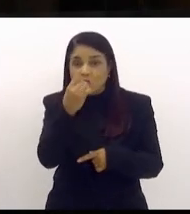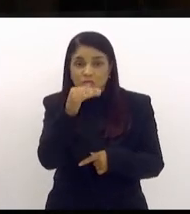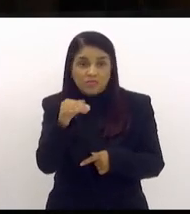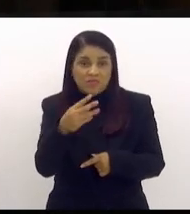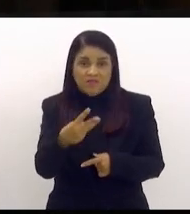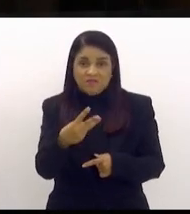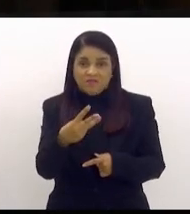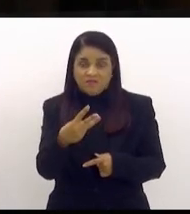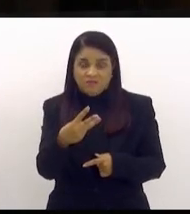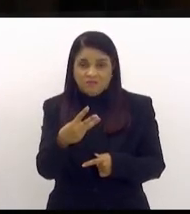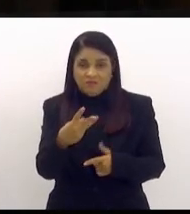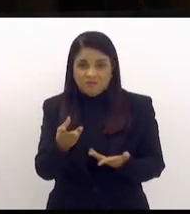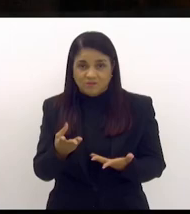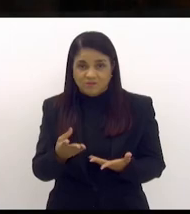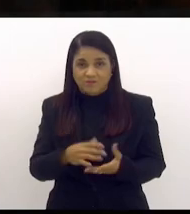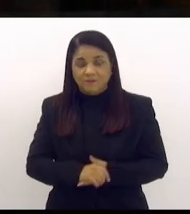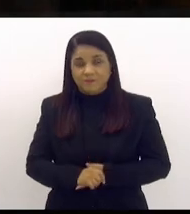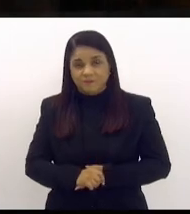Então, se essas